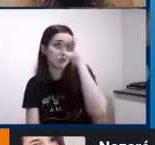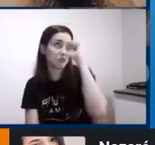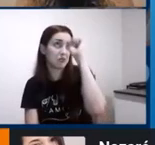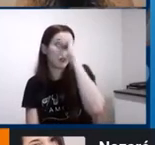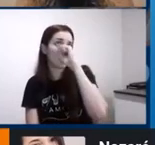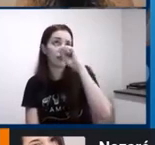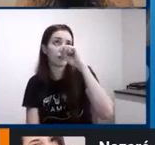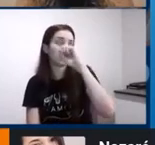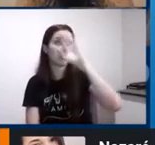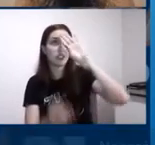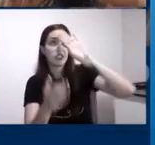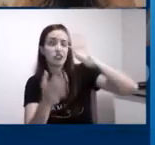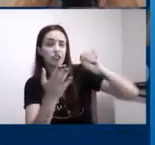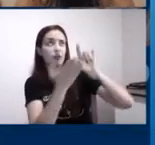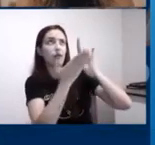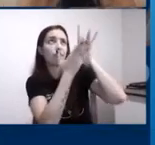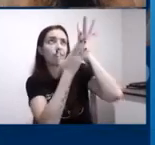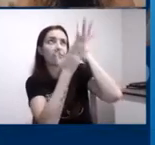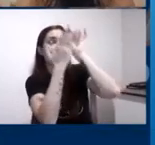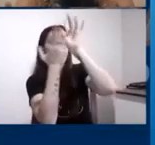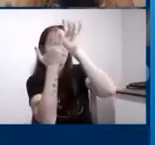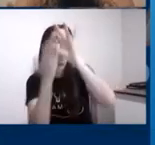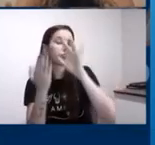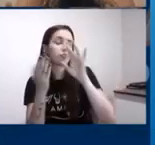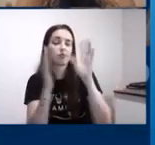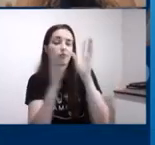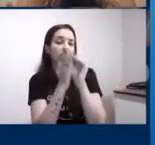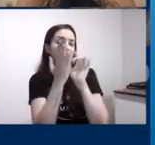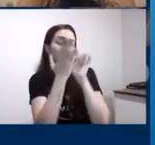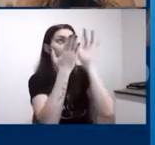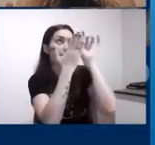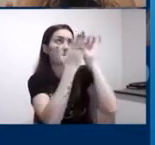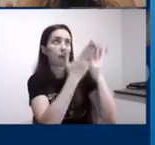detrimento de outras porque a concorrência é muito desleal